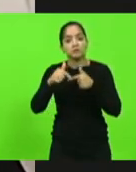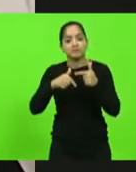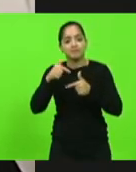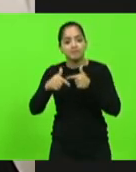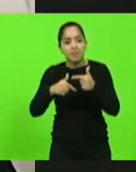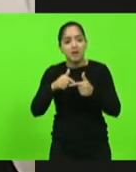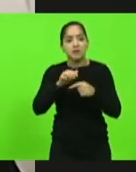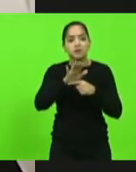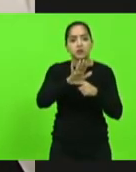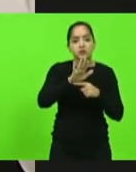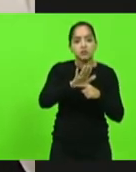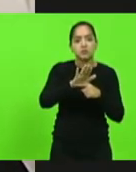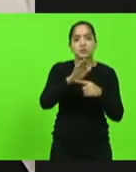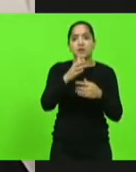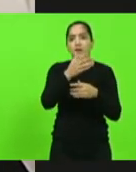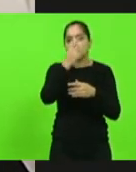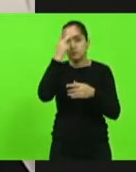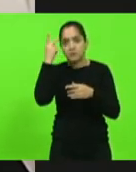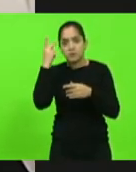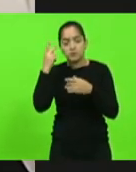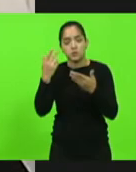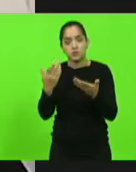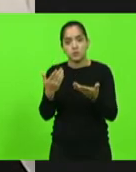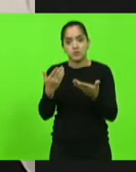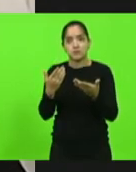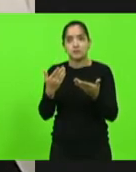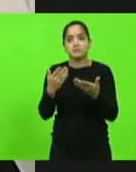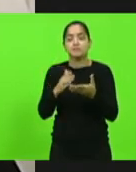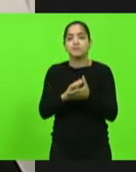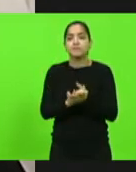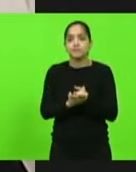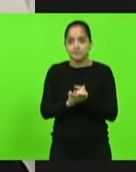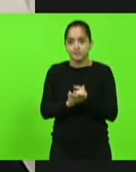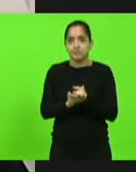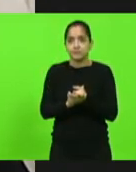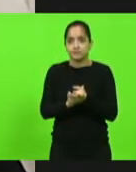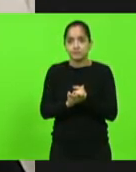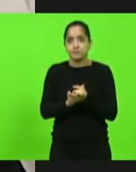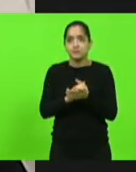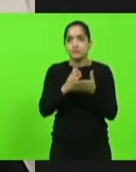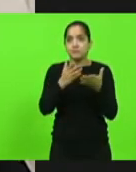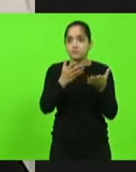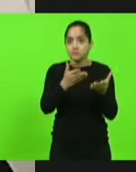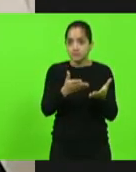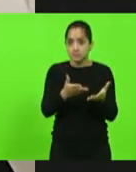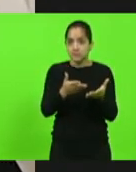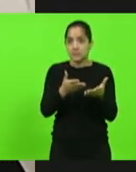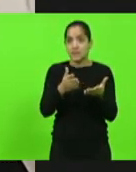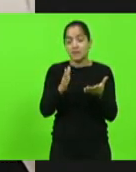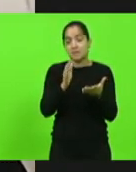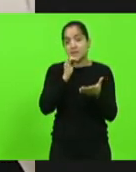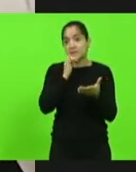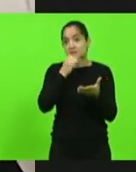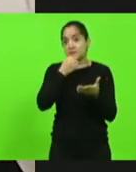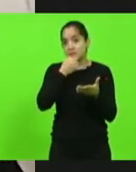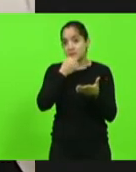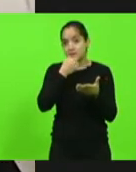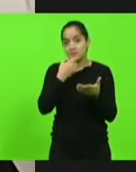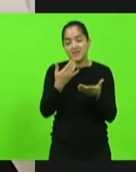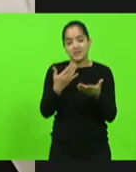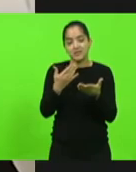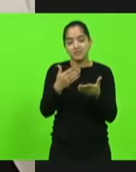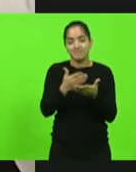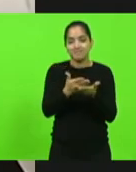próximo. Essa vítima, com certeza, com a chegada da polícia militar, ela se sentiu mais segura, infelizmente teve um desfecho que nós não